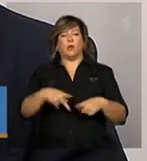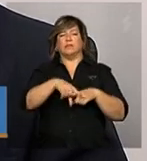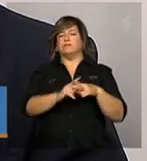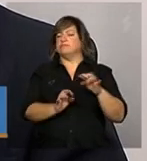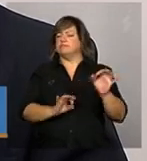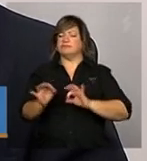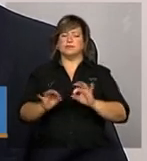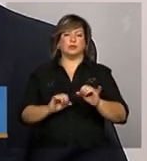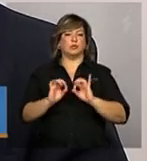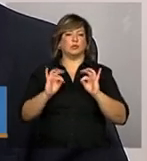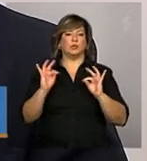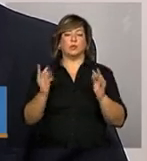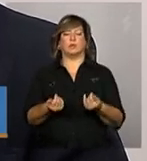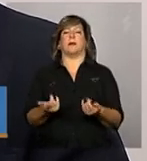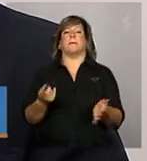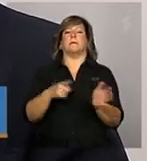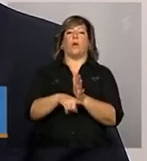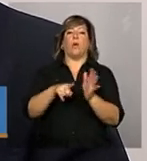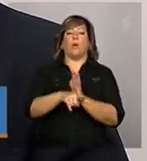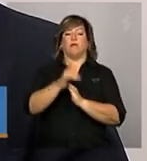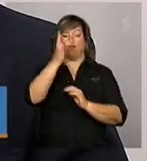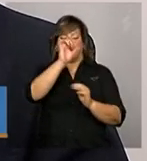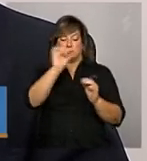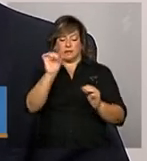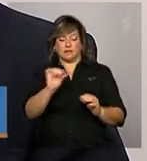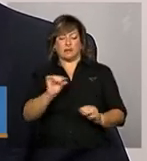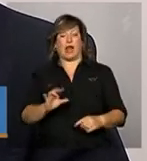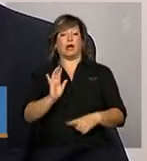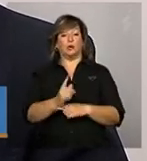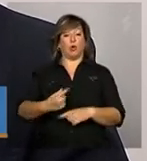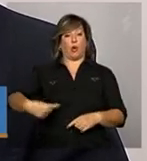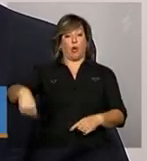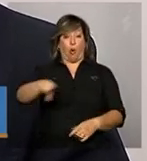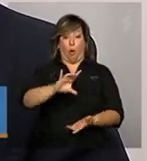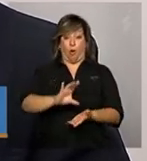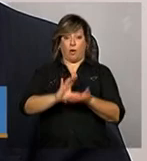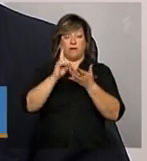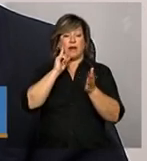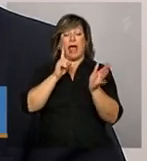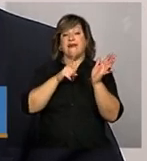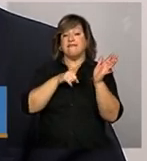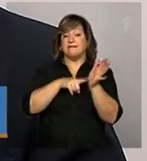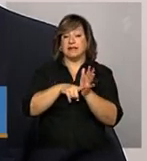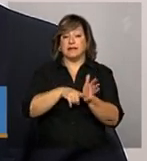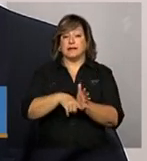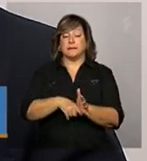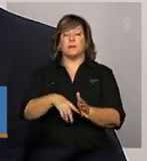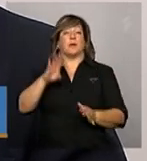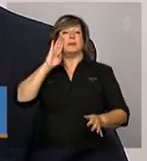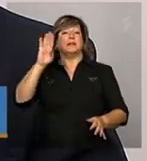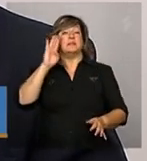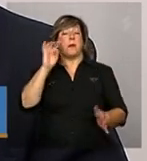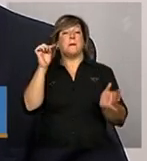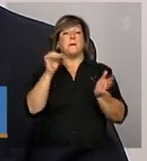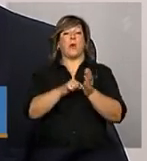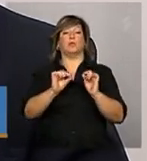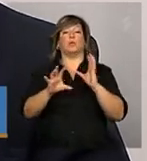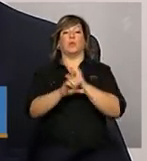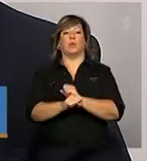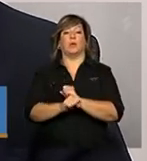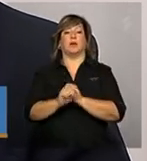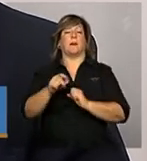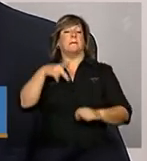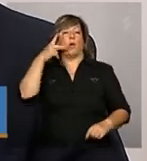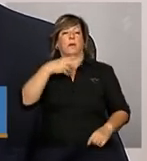as perguntas tentando induzir o Conselho a avaliar os principais pontos da política pública de assistência social